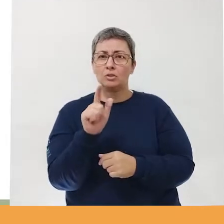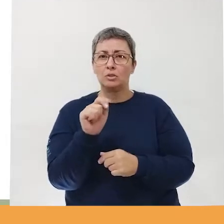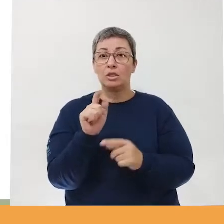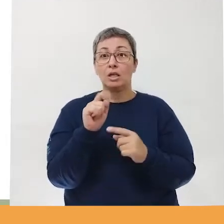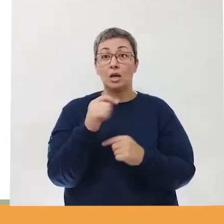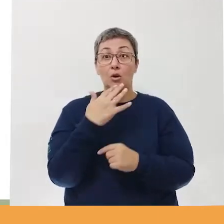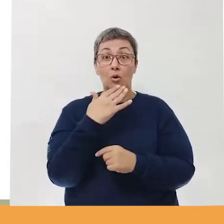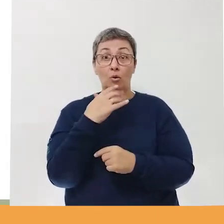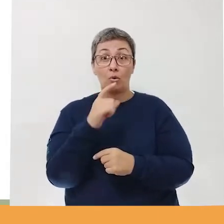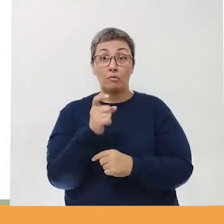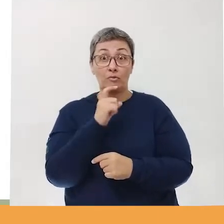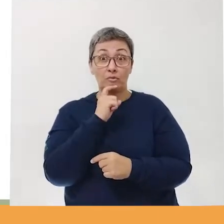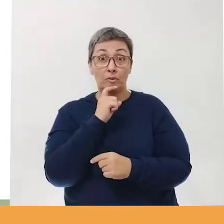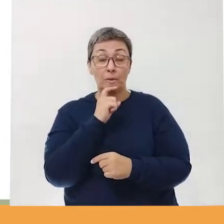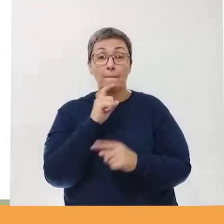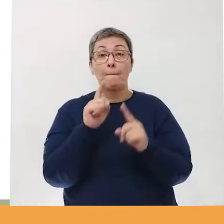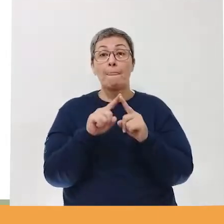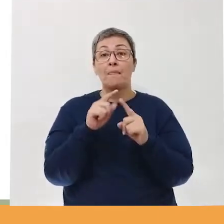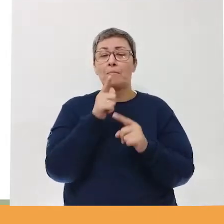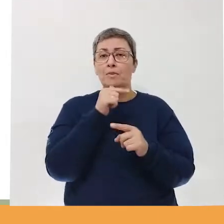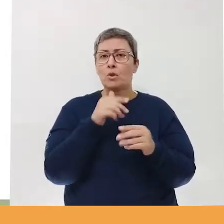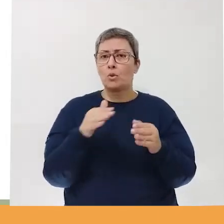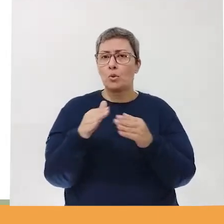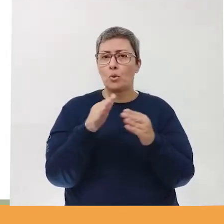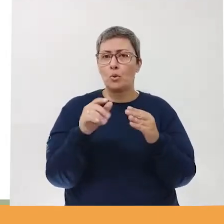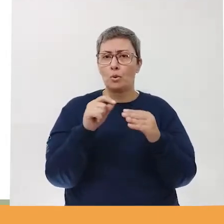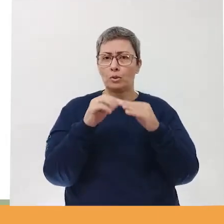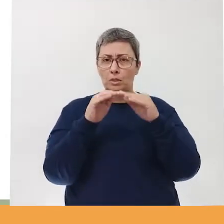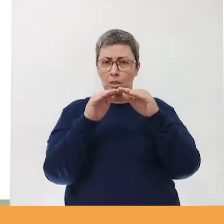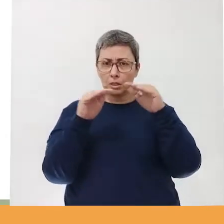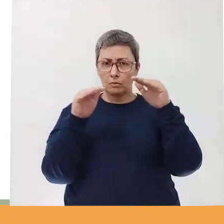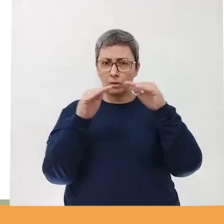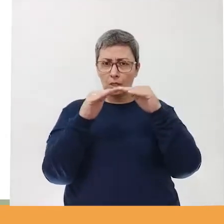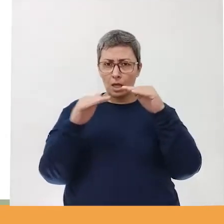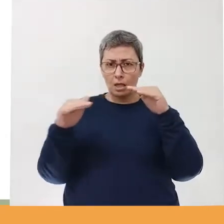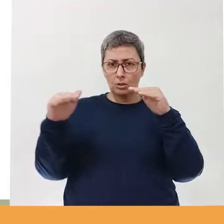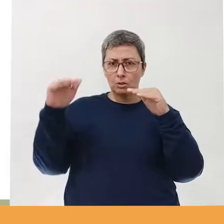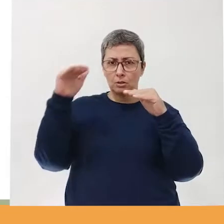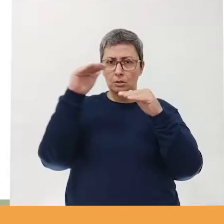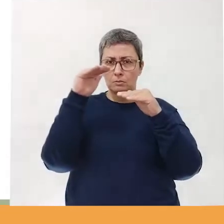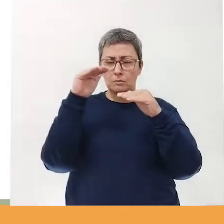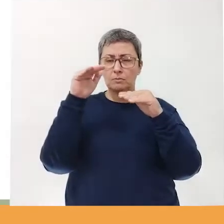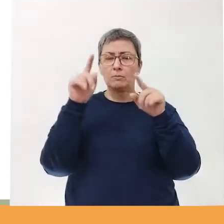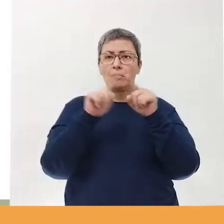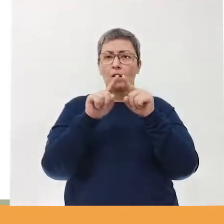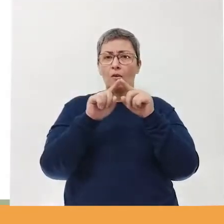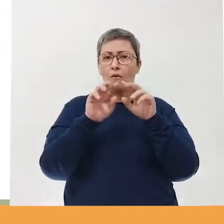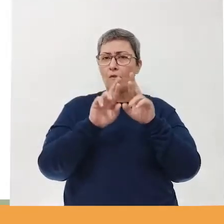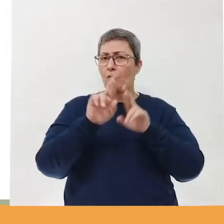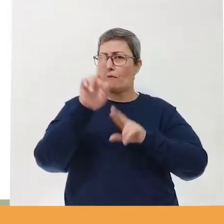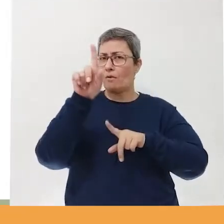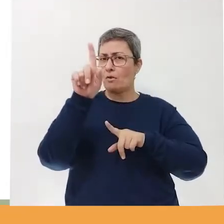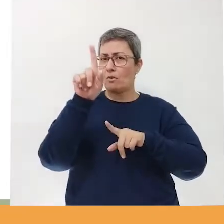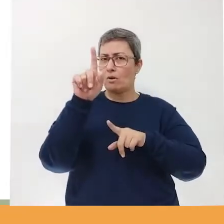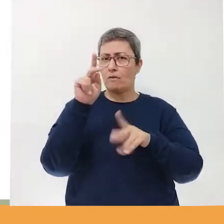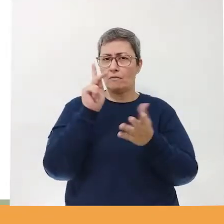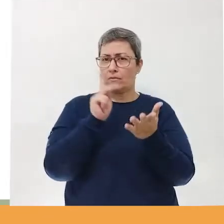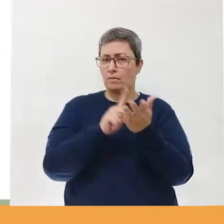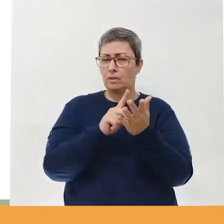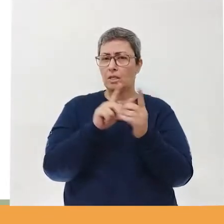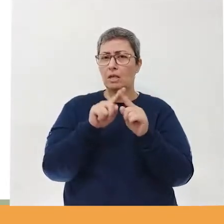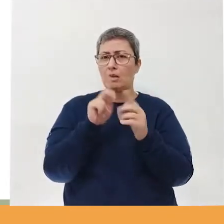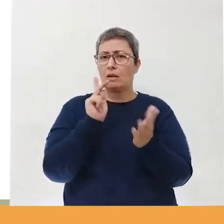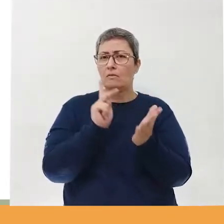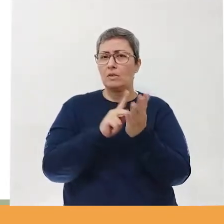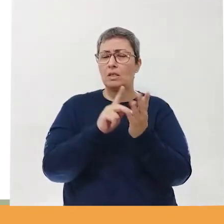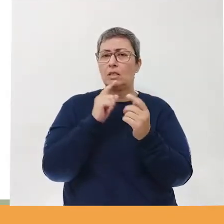que é uma cor fria, né? E o rio, ele não está no prumo do horizonte, ele está acima do horizonte, fora da realidade, né? Na verdade,